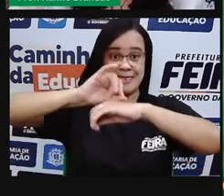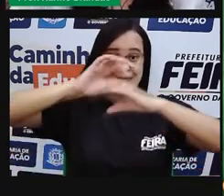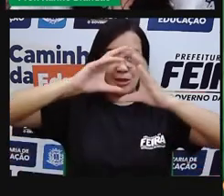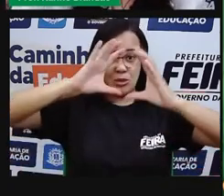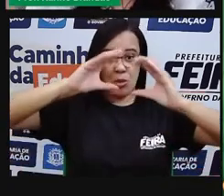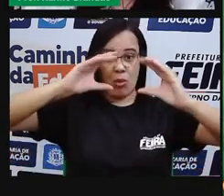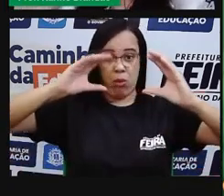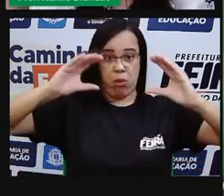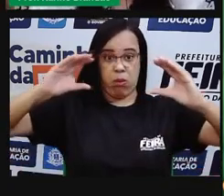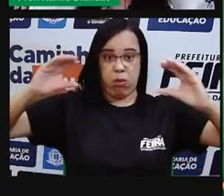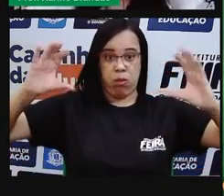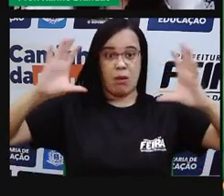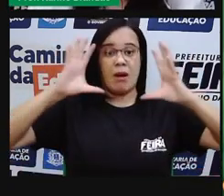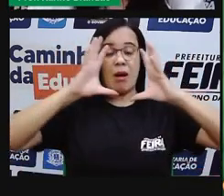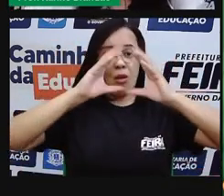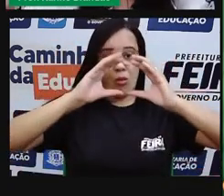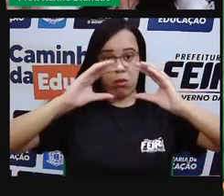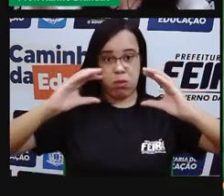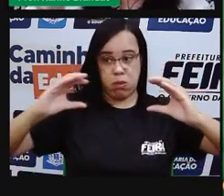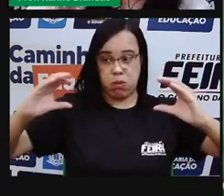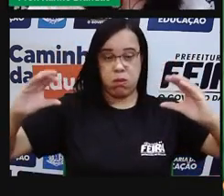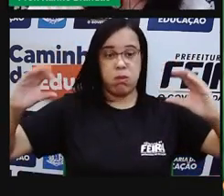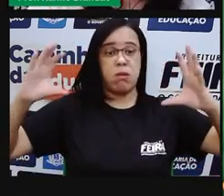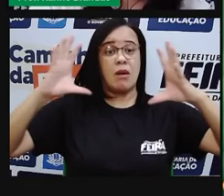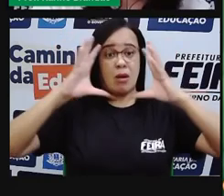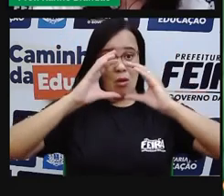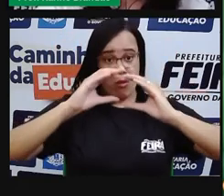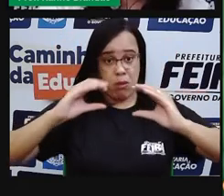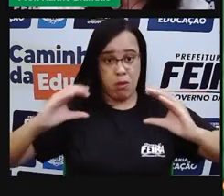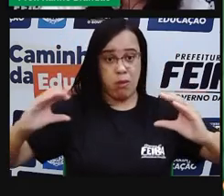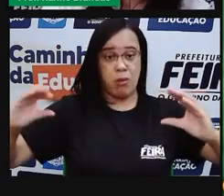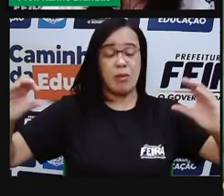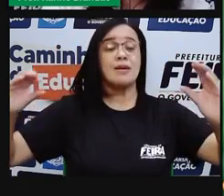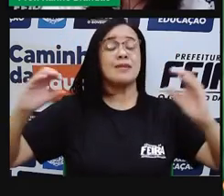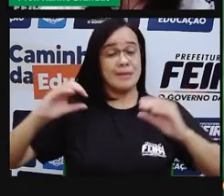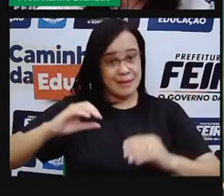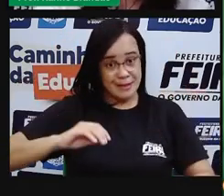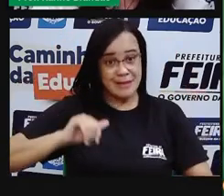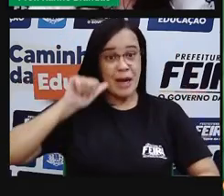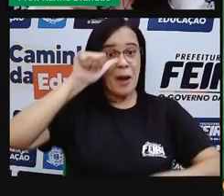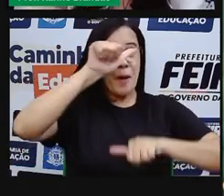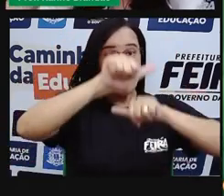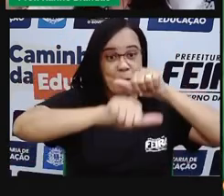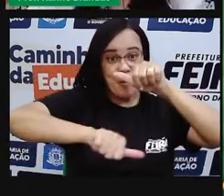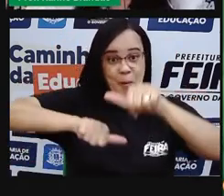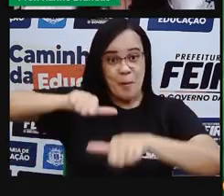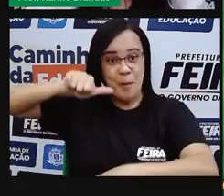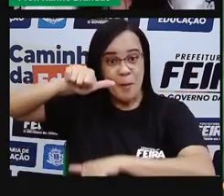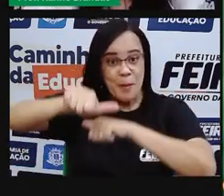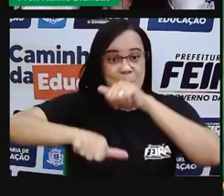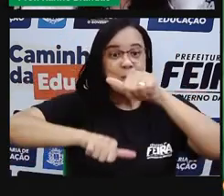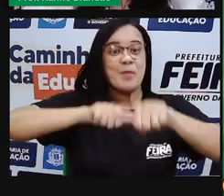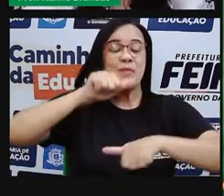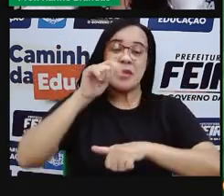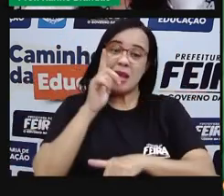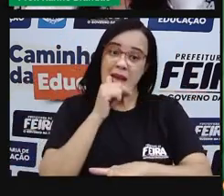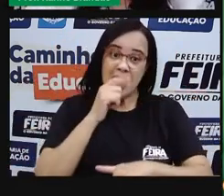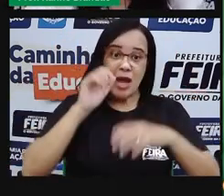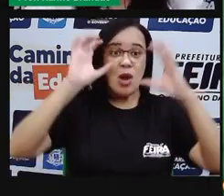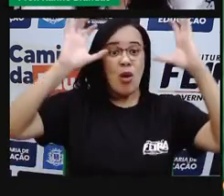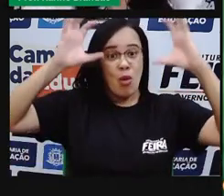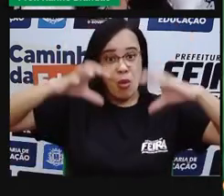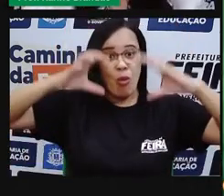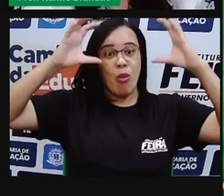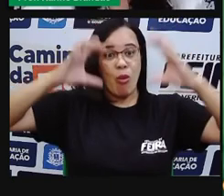e ele vai, então, condensar. Esse vapor de água vai sair desse estado gasoso para um estado líquido formando as